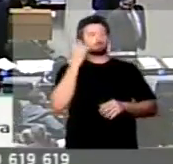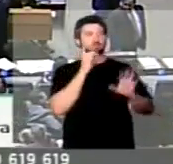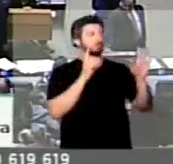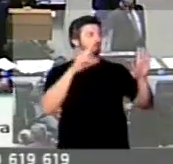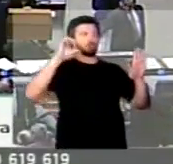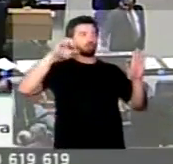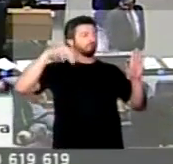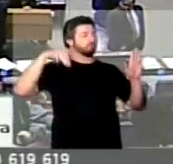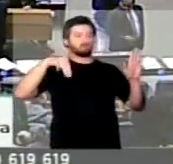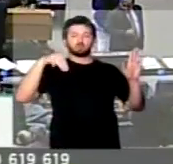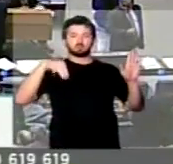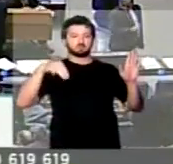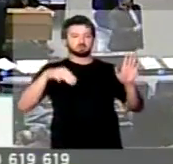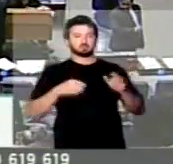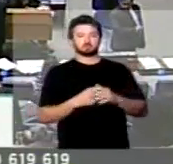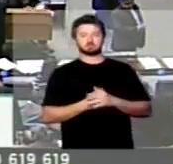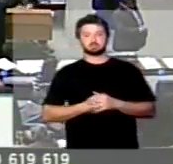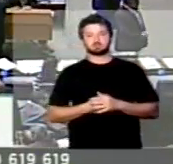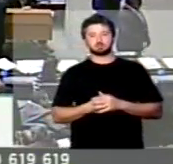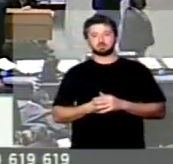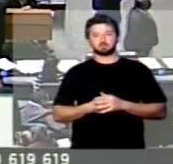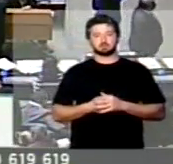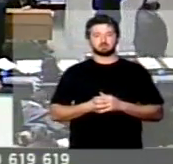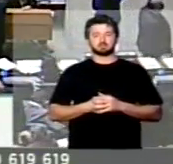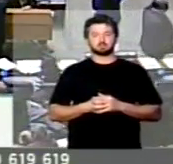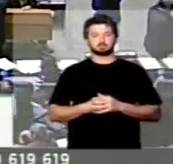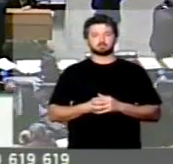implicados com a Operação Lava Jato. Muito obrigado, senhor presidente.